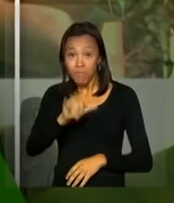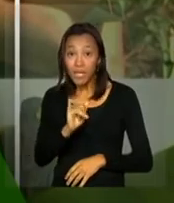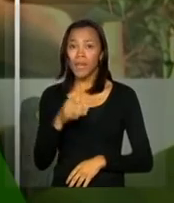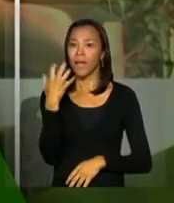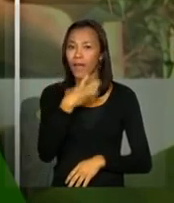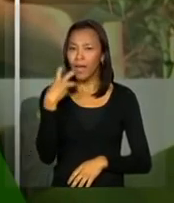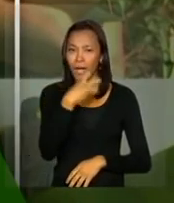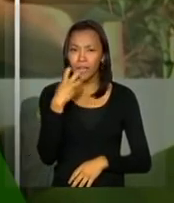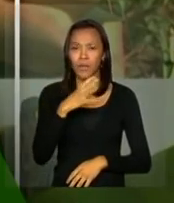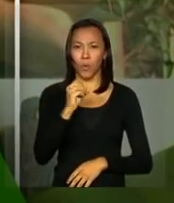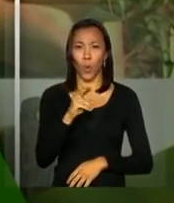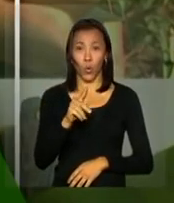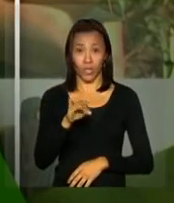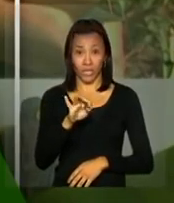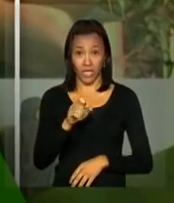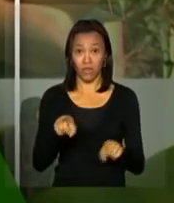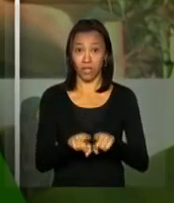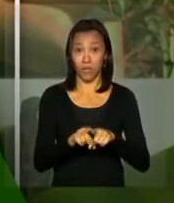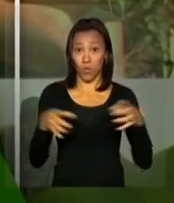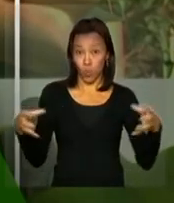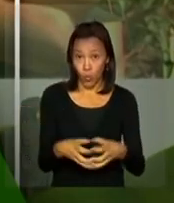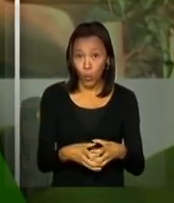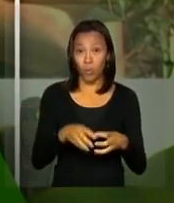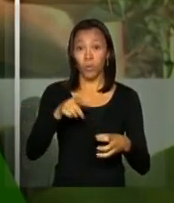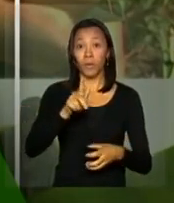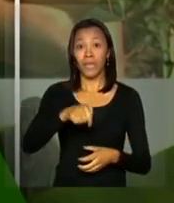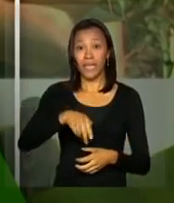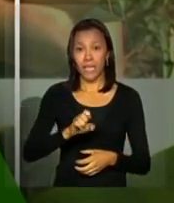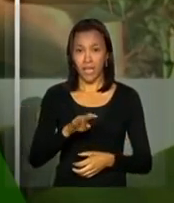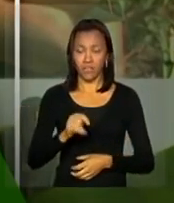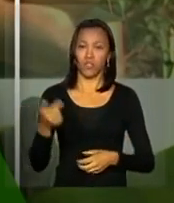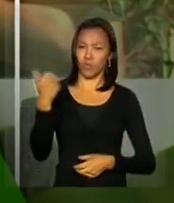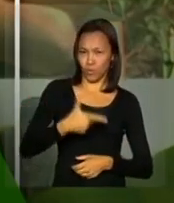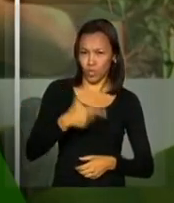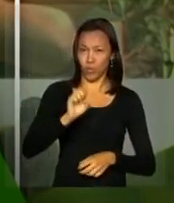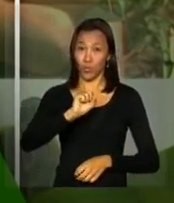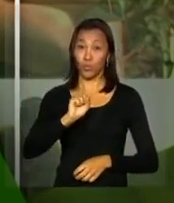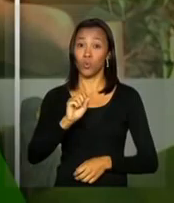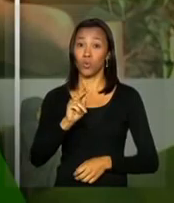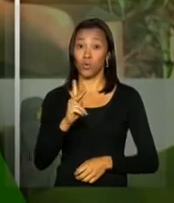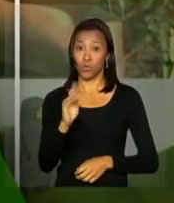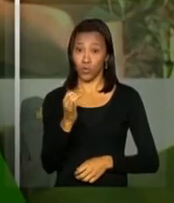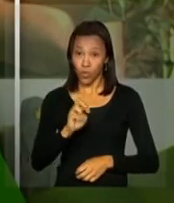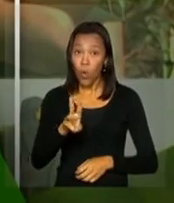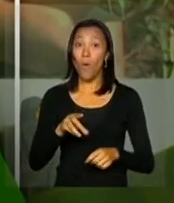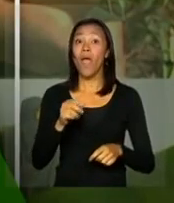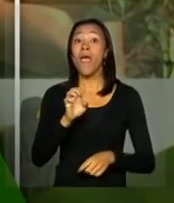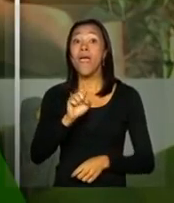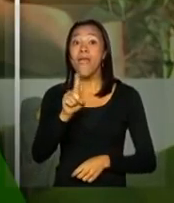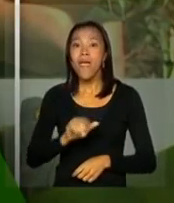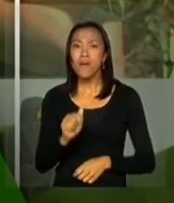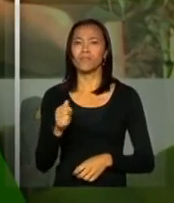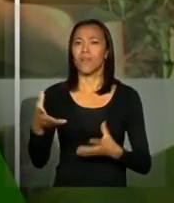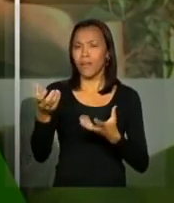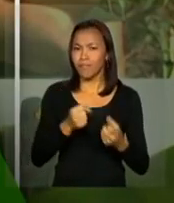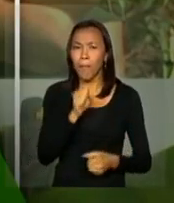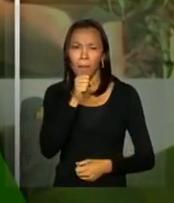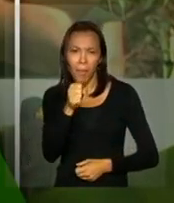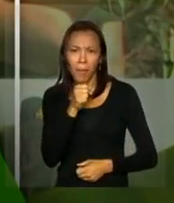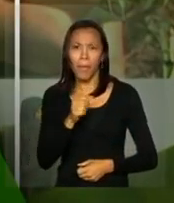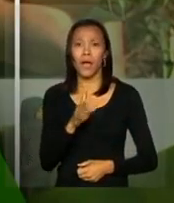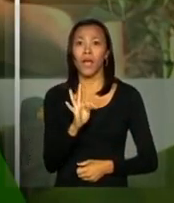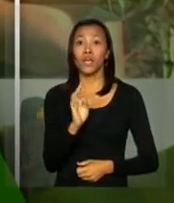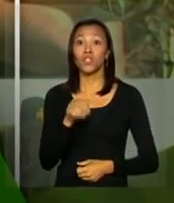Felipe Cordeiro e o grupo Quentes da Madrugada. No segundo show da noite, Elza Soares recebe no palco o cantor e compositor